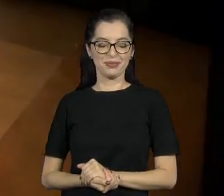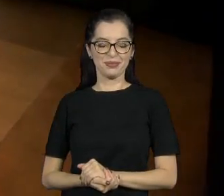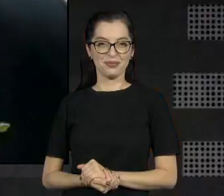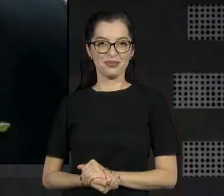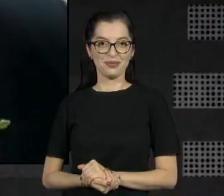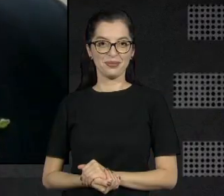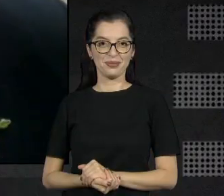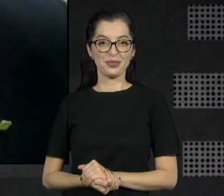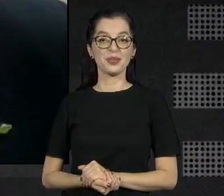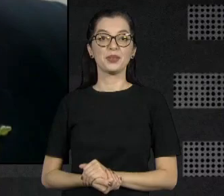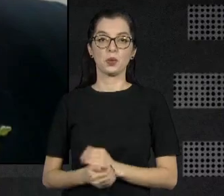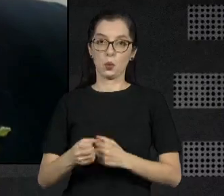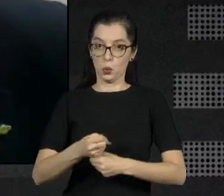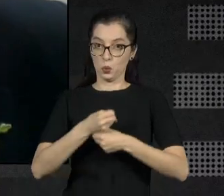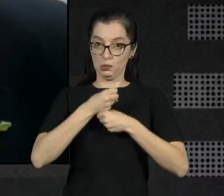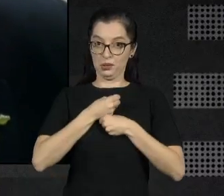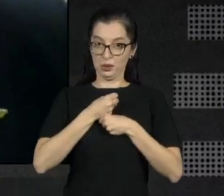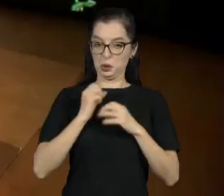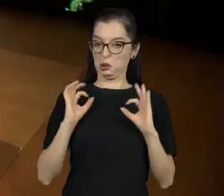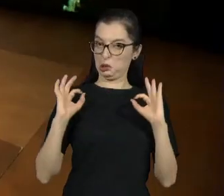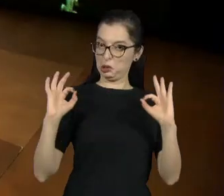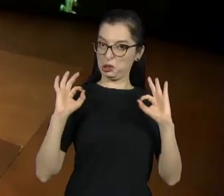O Oscar, Ney! Que lindo isso!